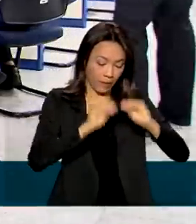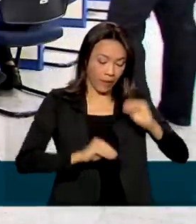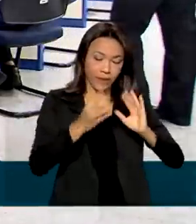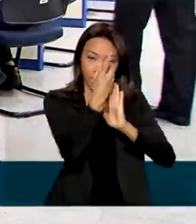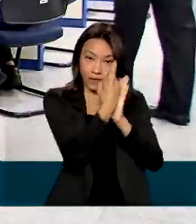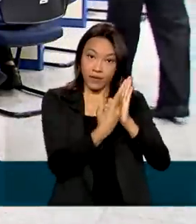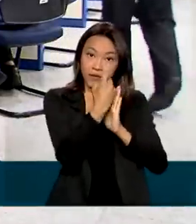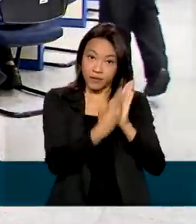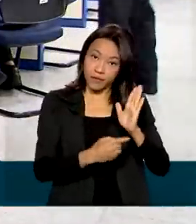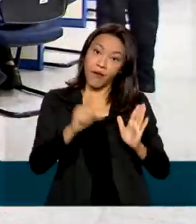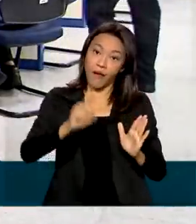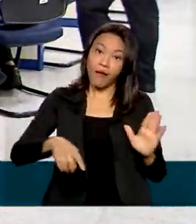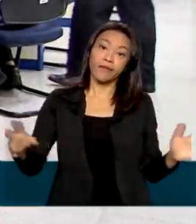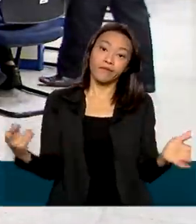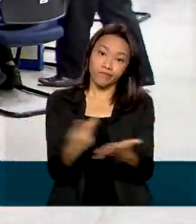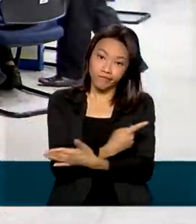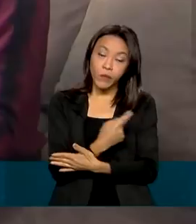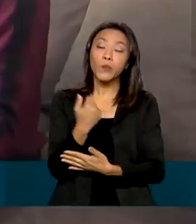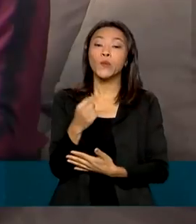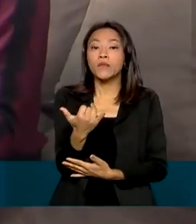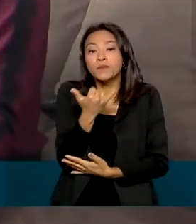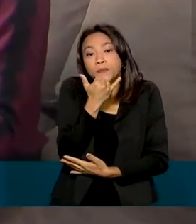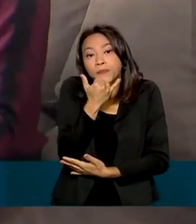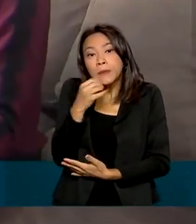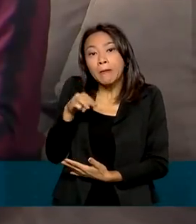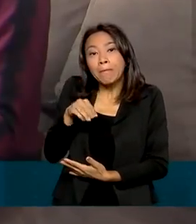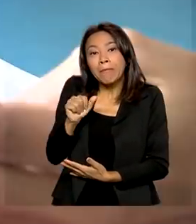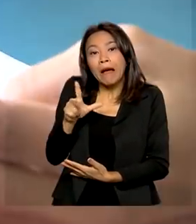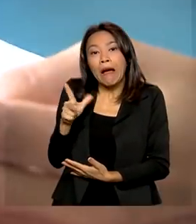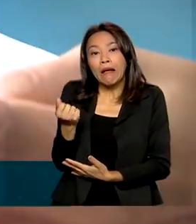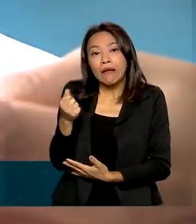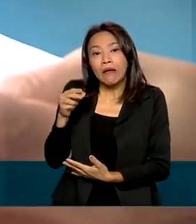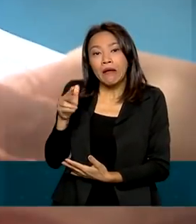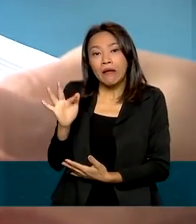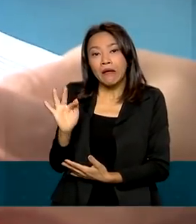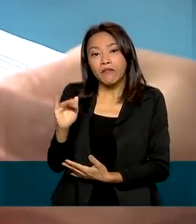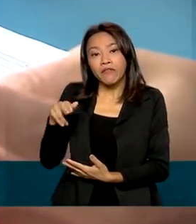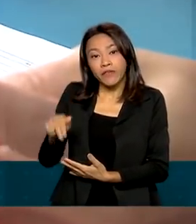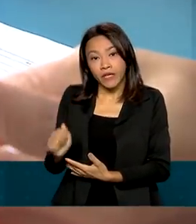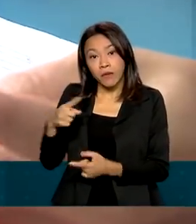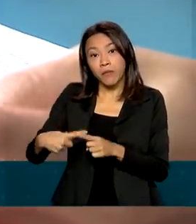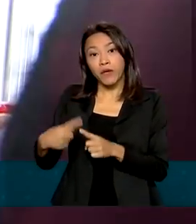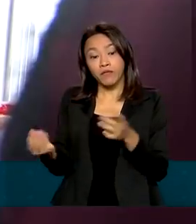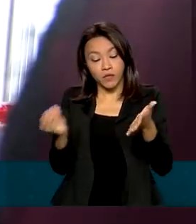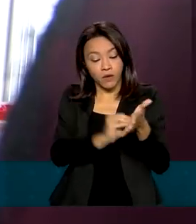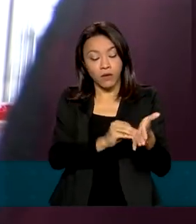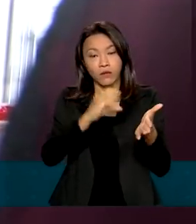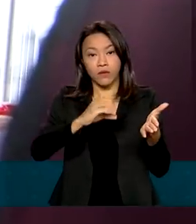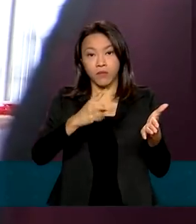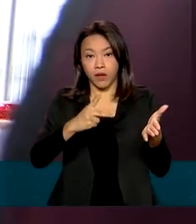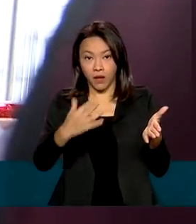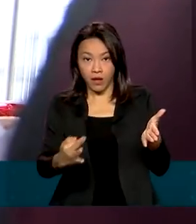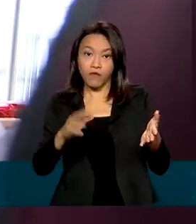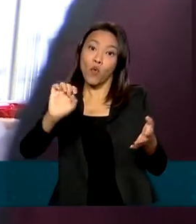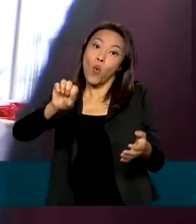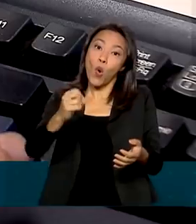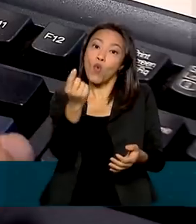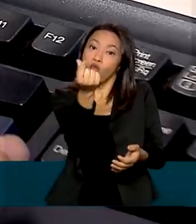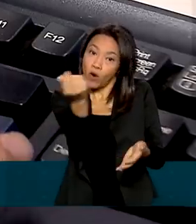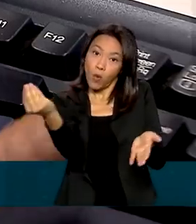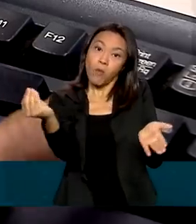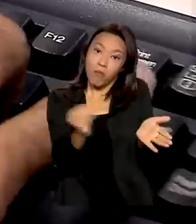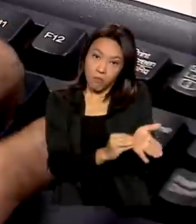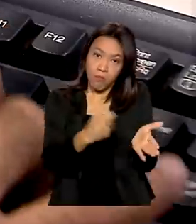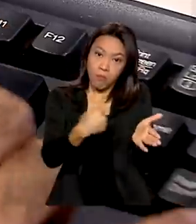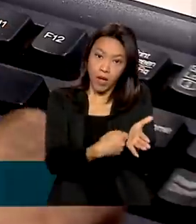principais motivos para cair na malha fina. É que na hora de informar no CPF ou até mesmo um valor pago, o contribuinte pode cometer